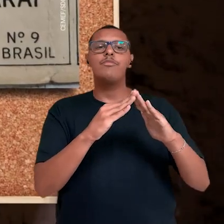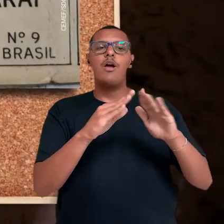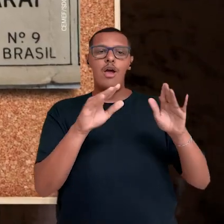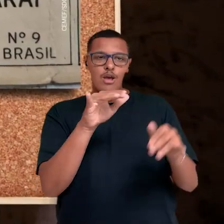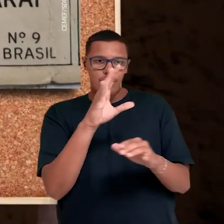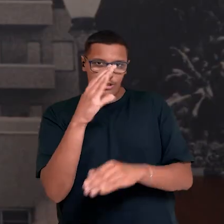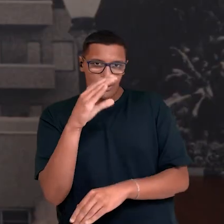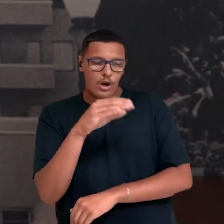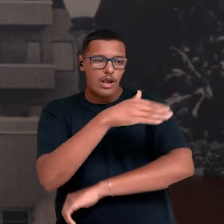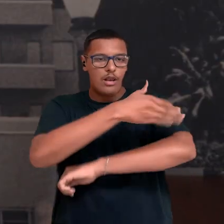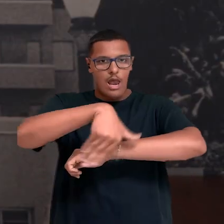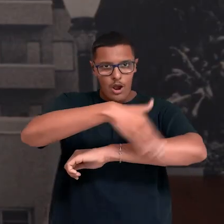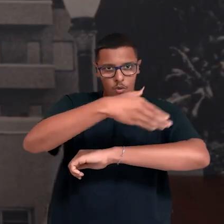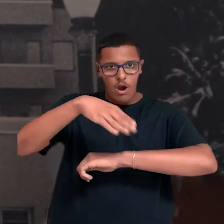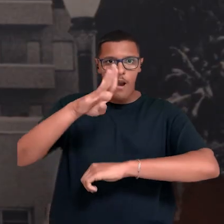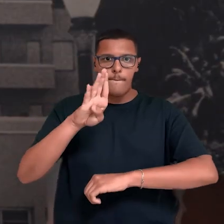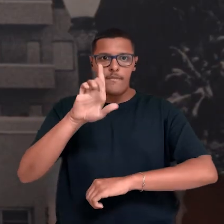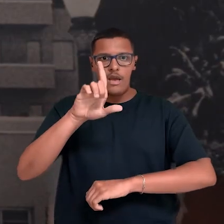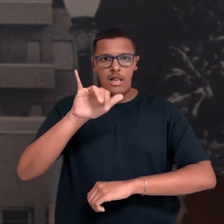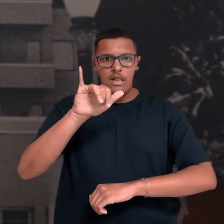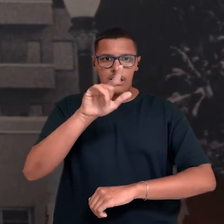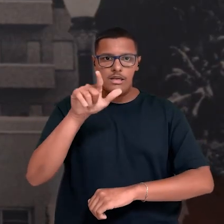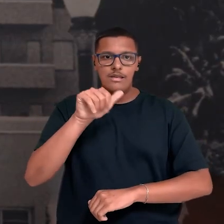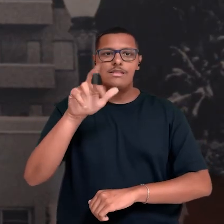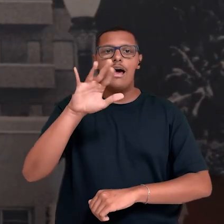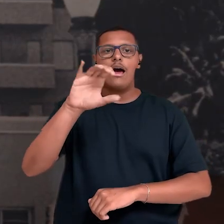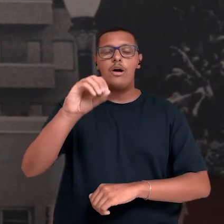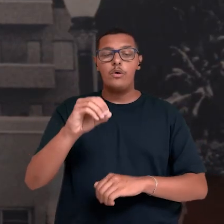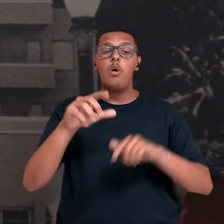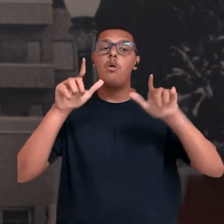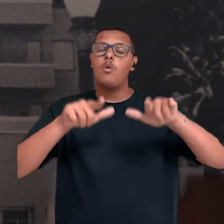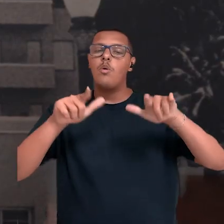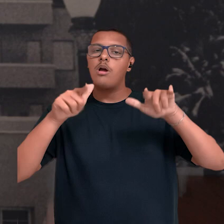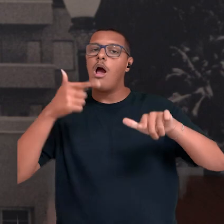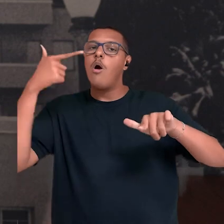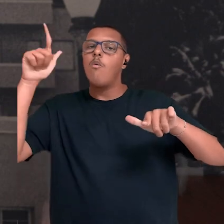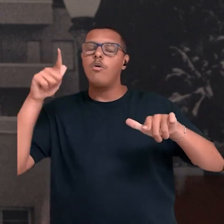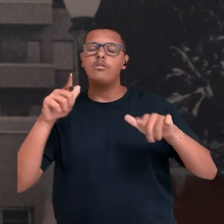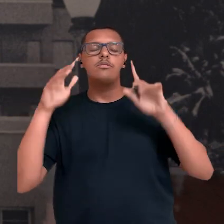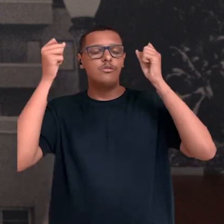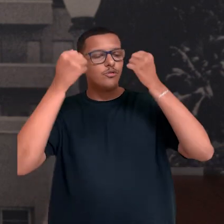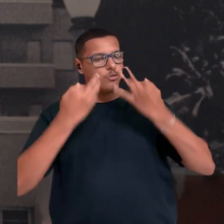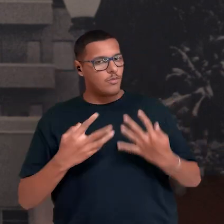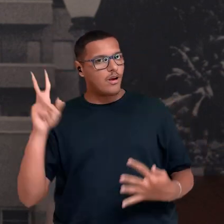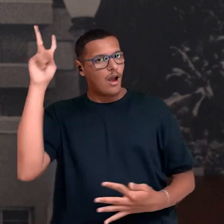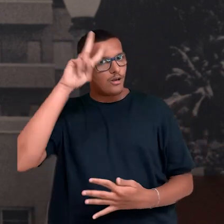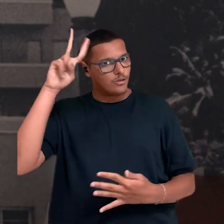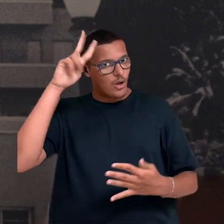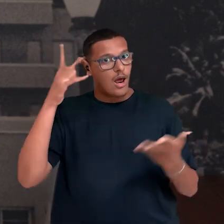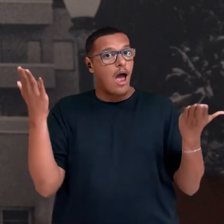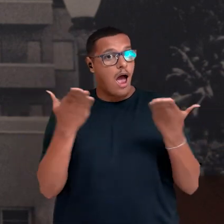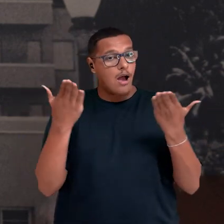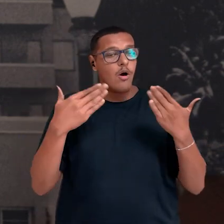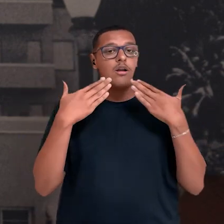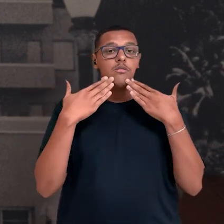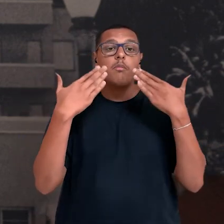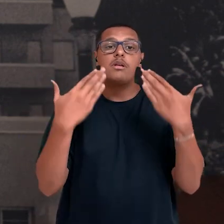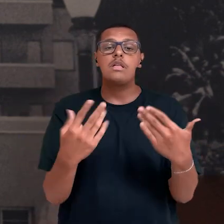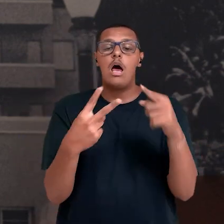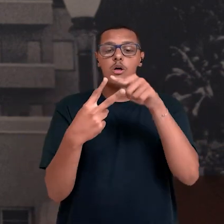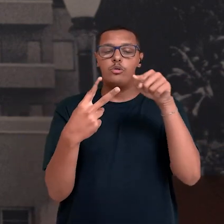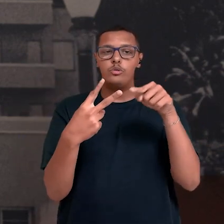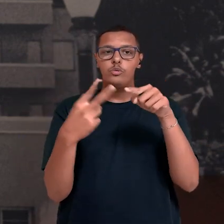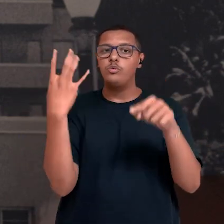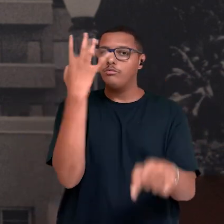na rua Belisário Augusto, onde se encontra outro totem que conta um pouco mais dessa história. Agora, você vai